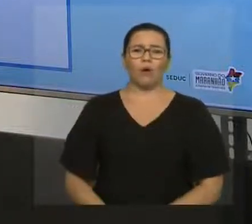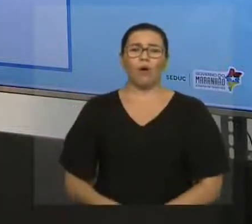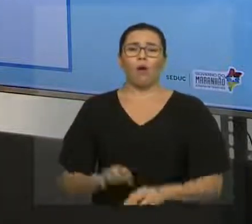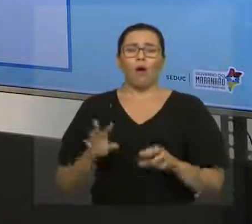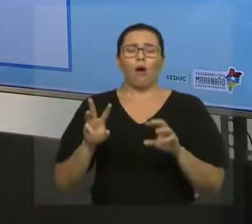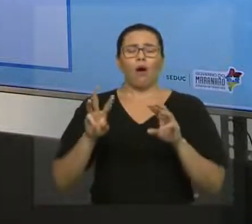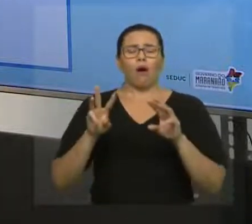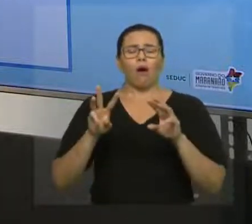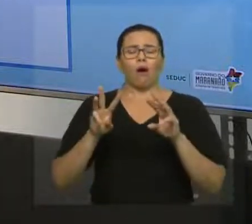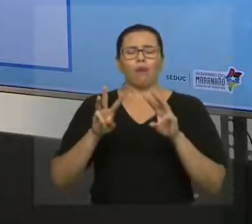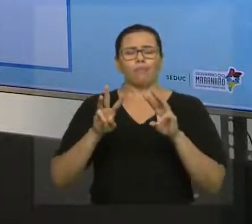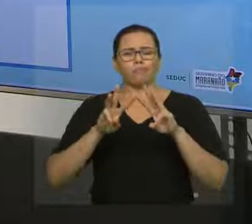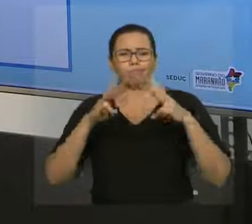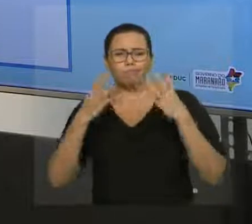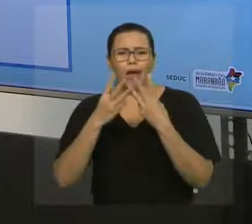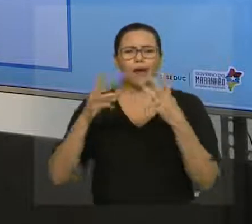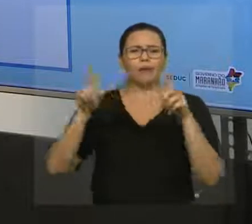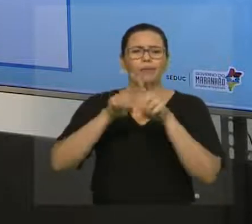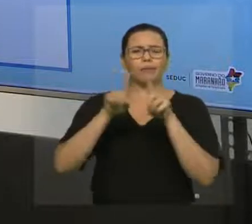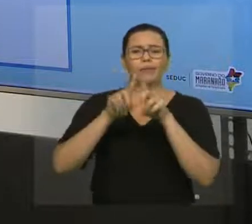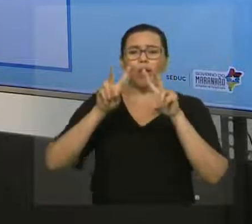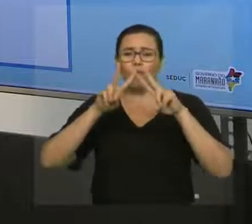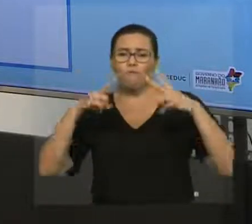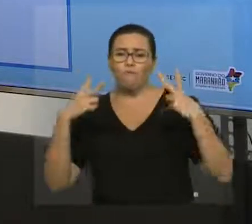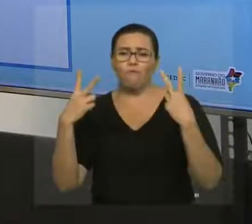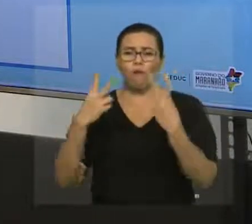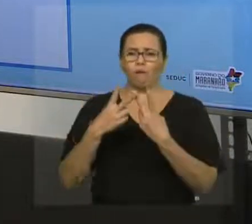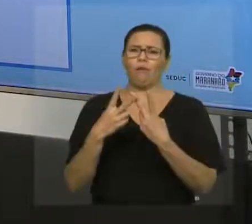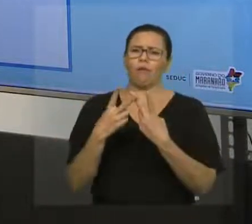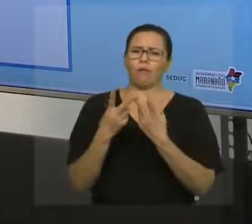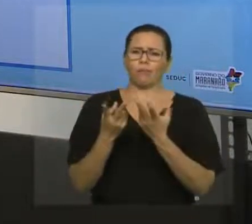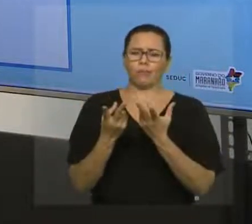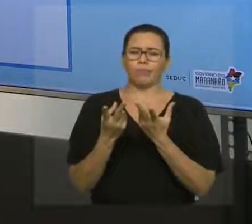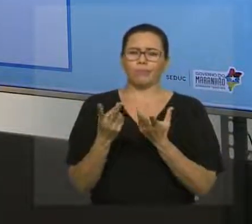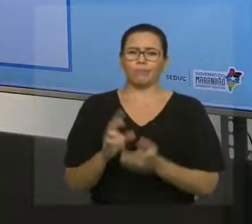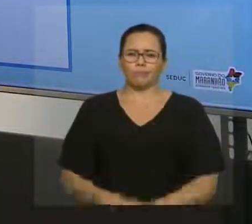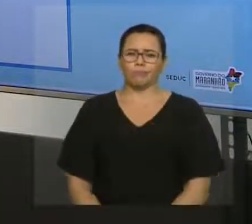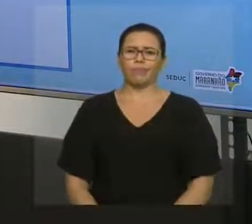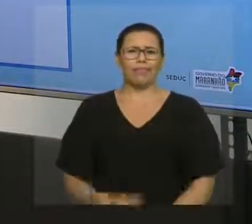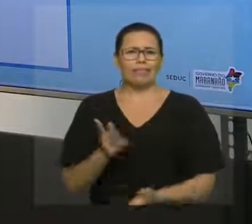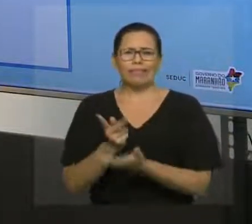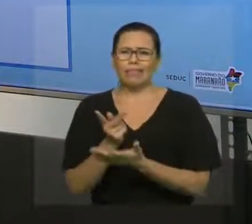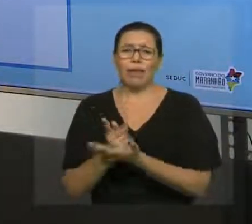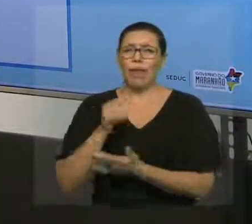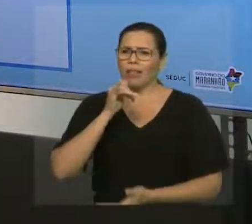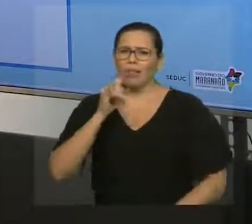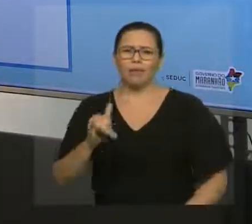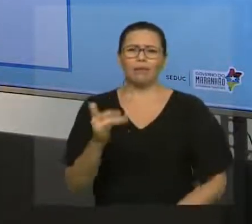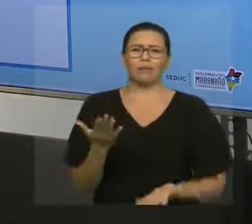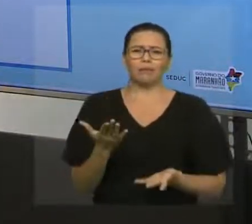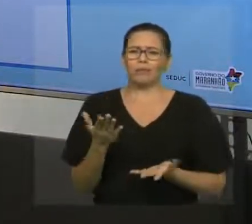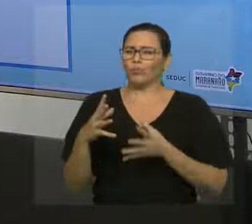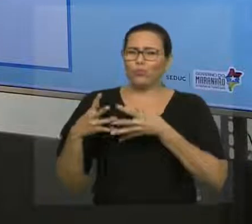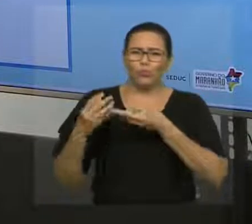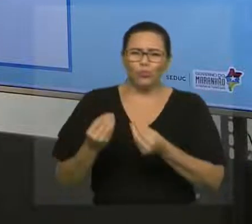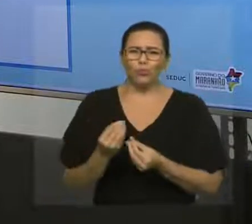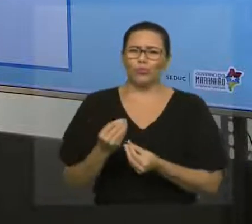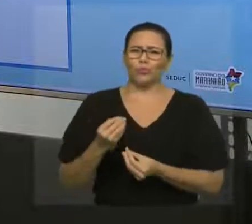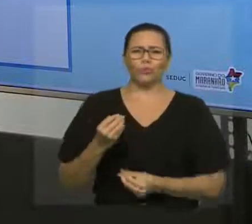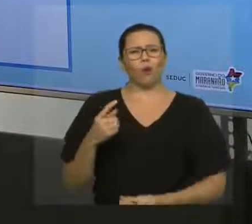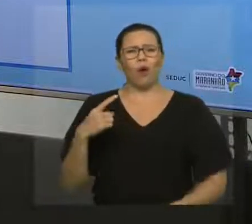área, energia. A costuma medir diversas coisas. E cada uma dessas coisas que a gente costuma medir, e